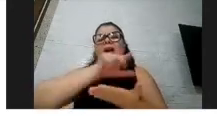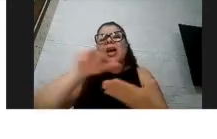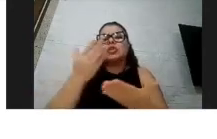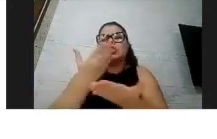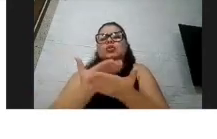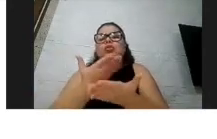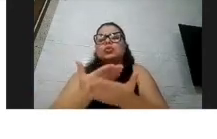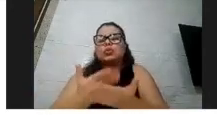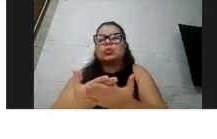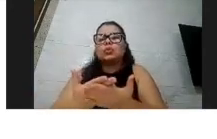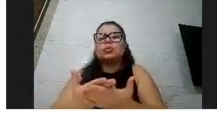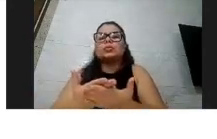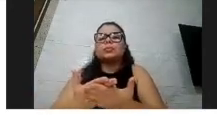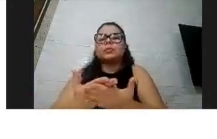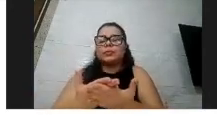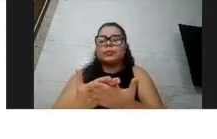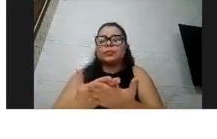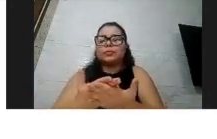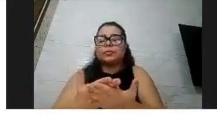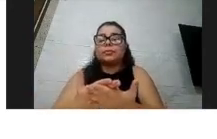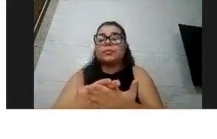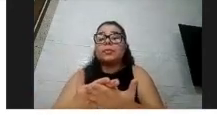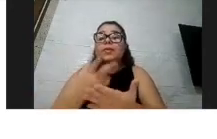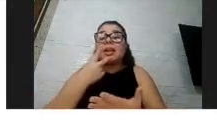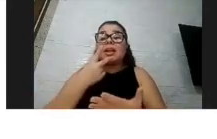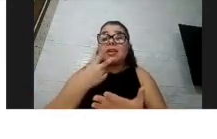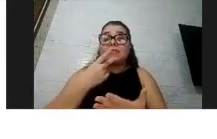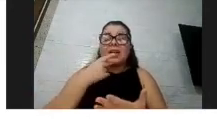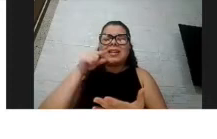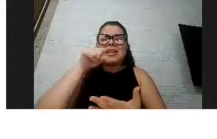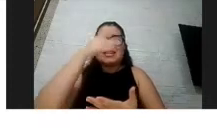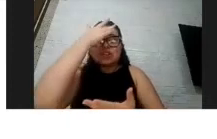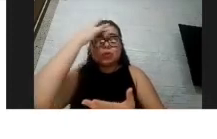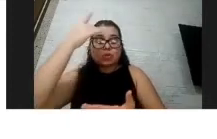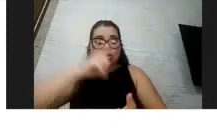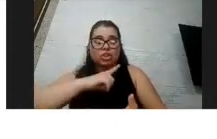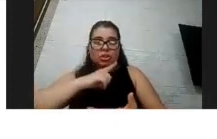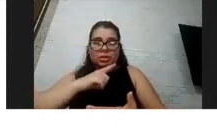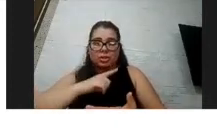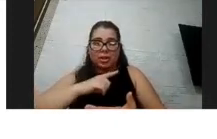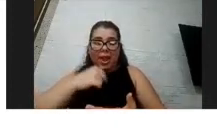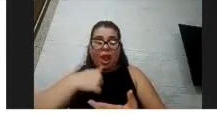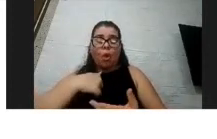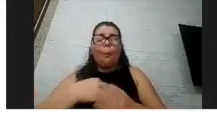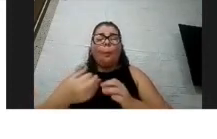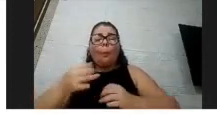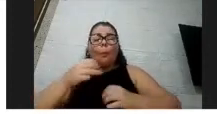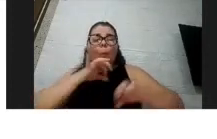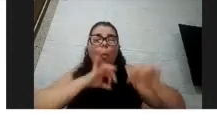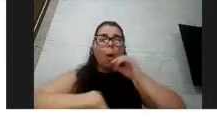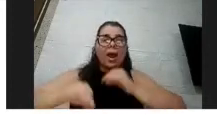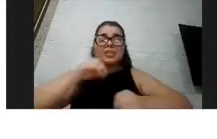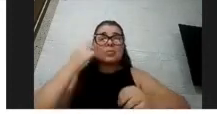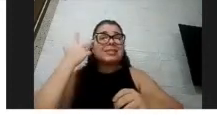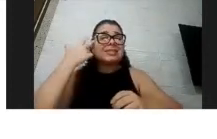dizendo que as pessoas com síndrome de Down têm um organismo naturalmente inflamado e isso